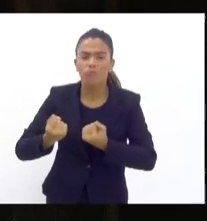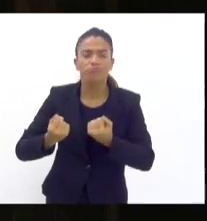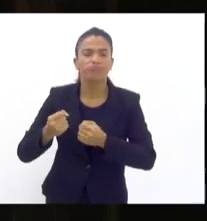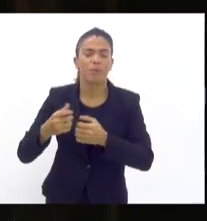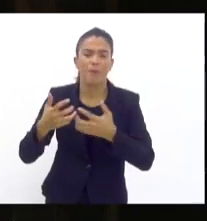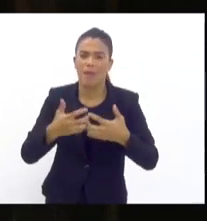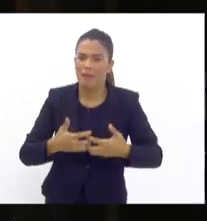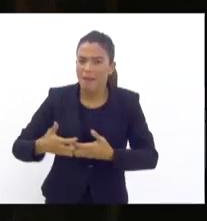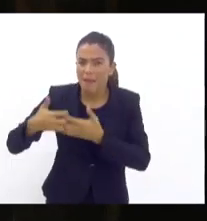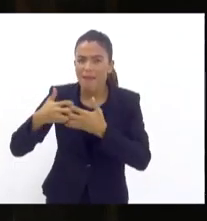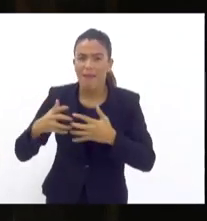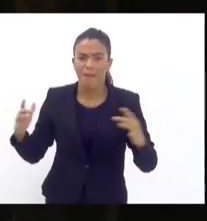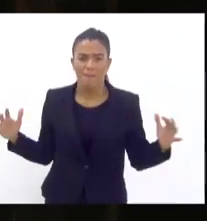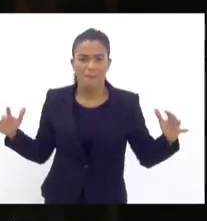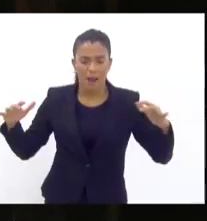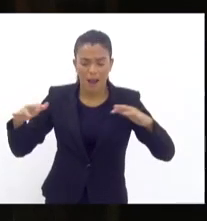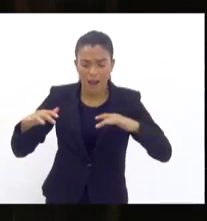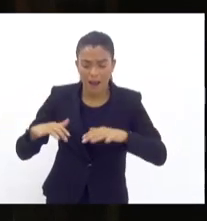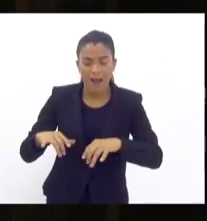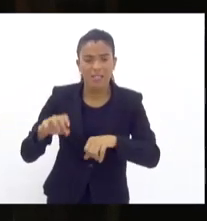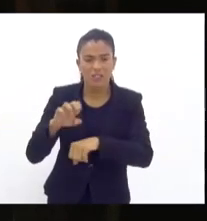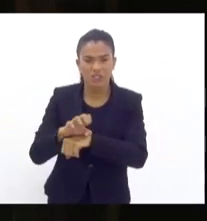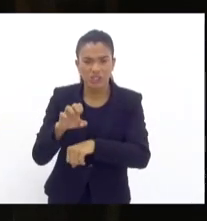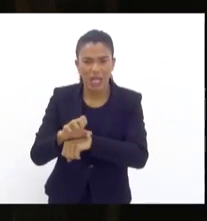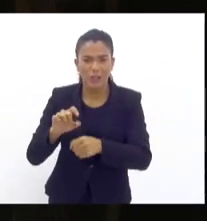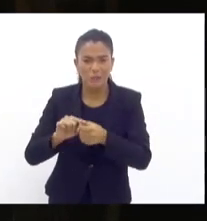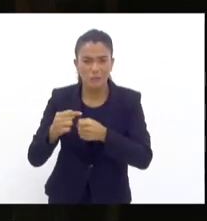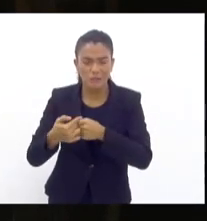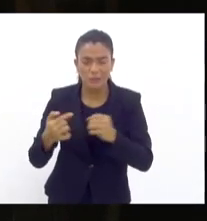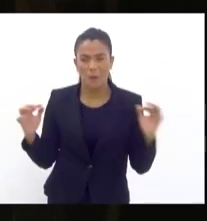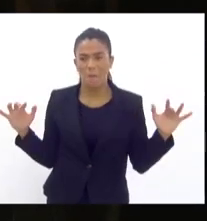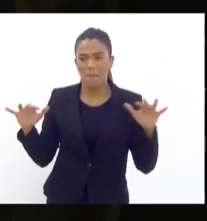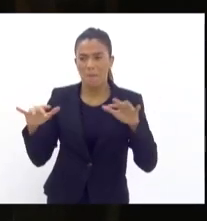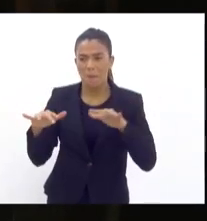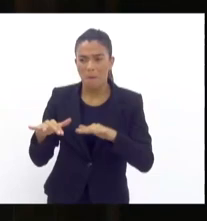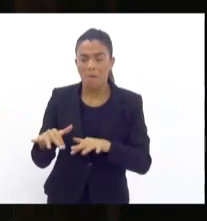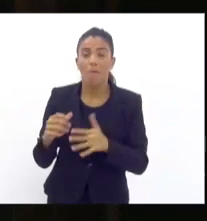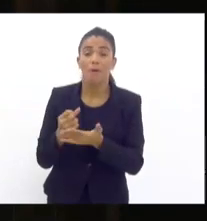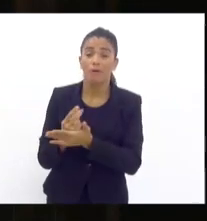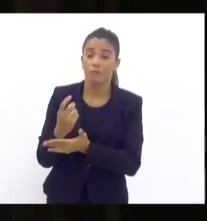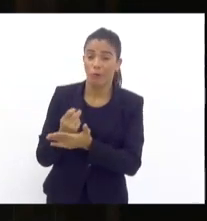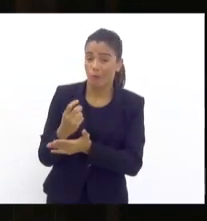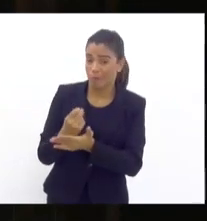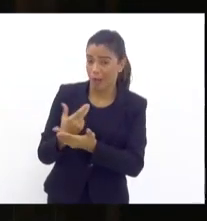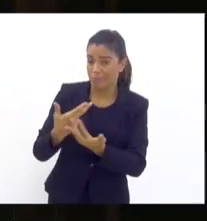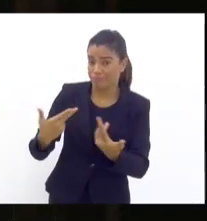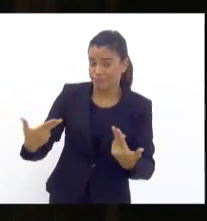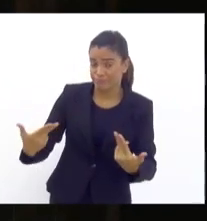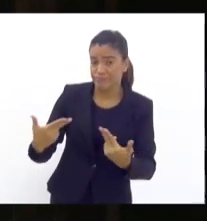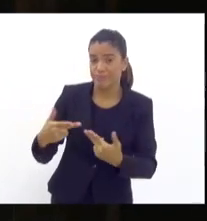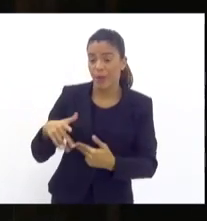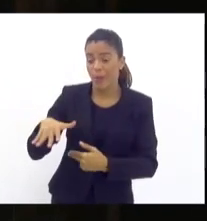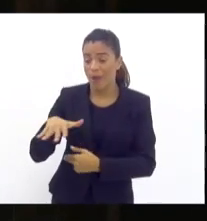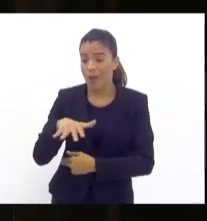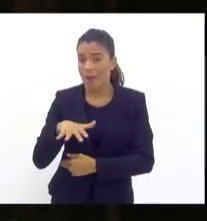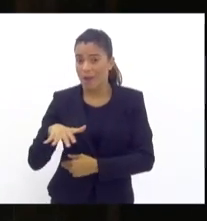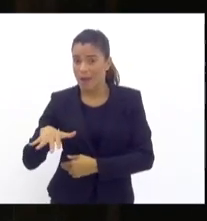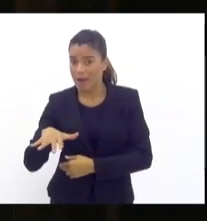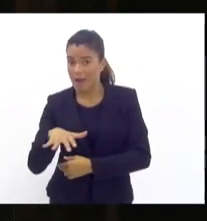outras regiões da cidade e até de outros estados. e é uma área por conta dessa